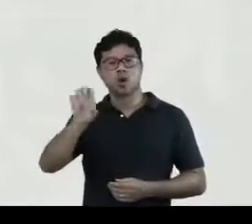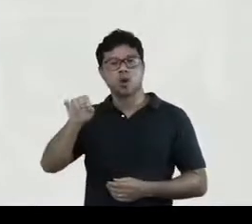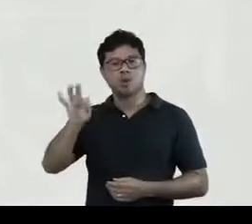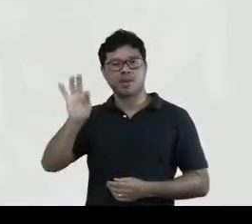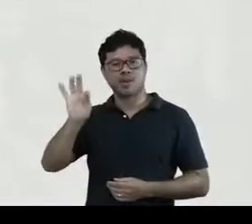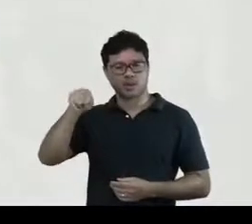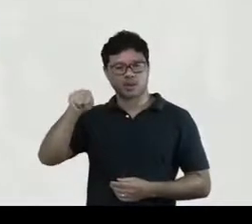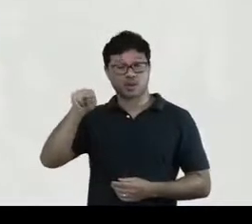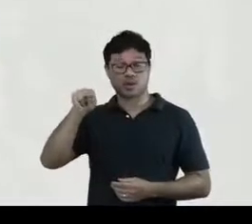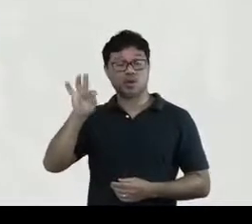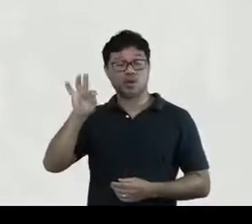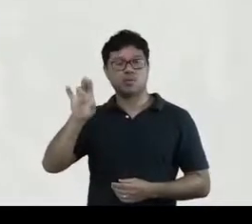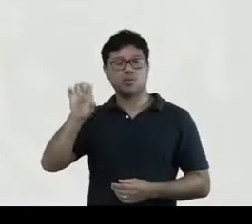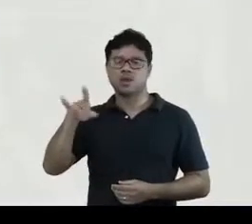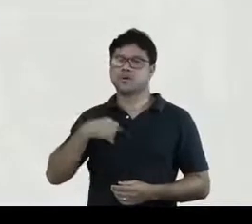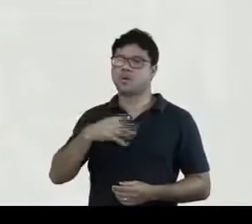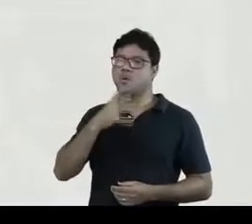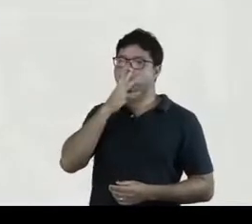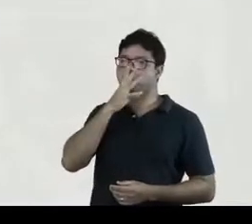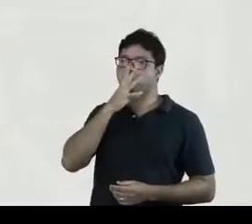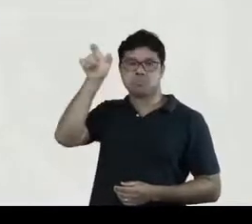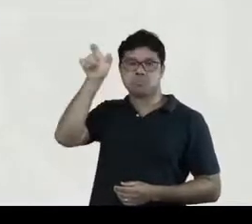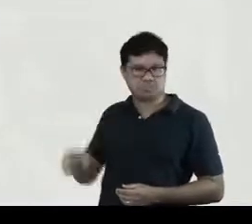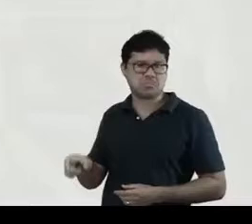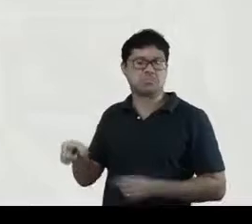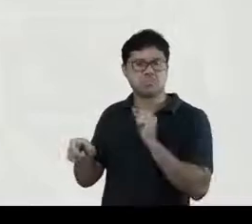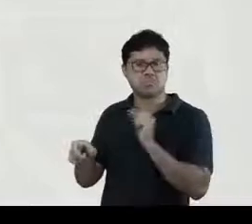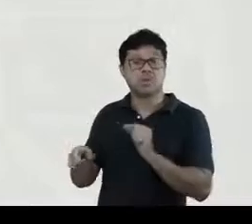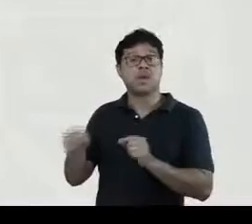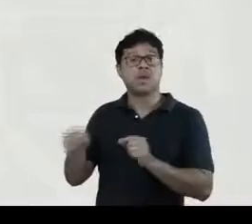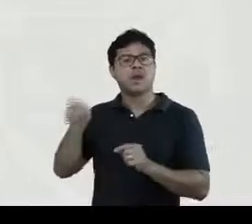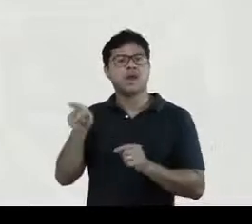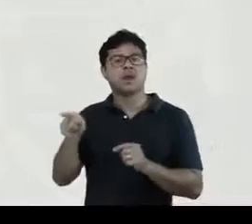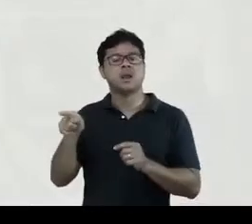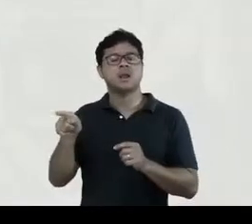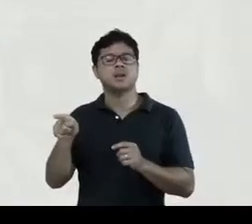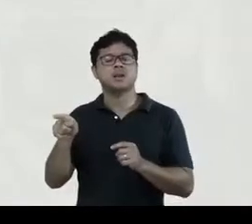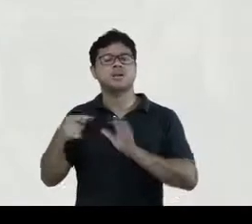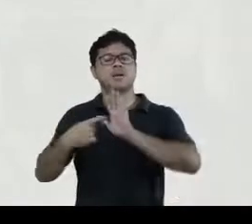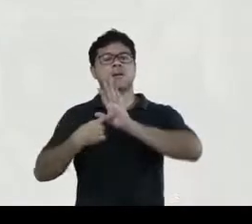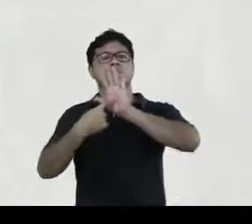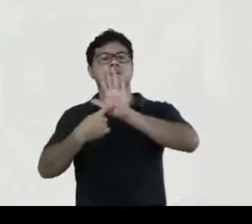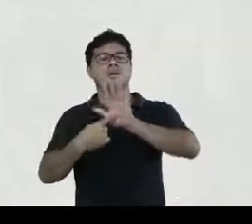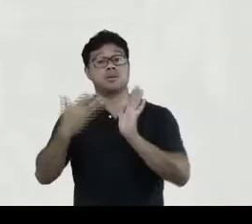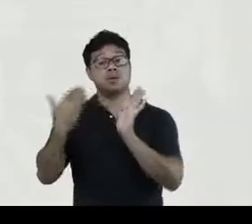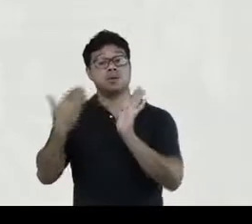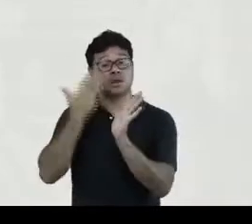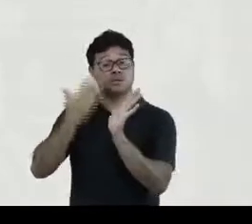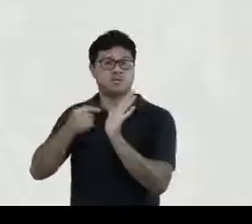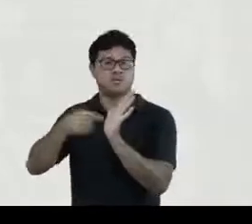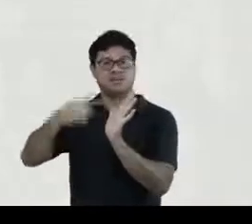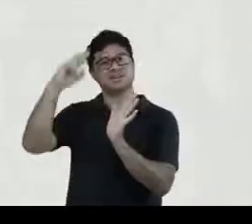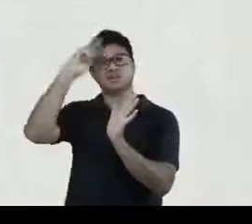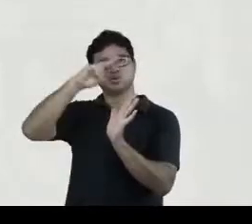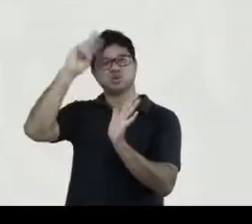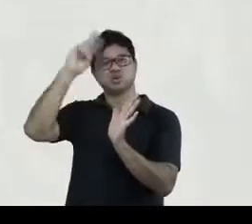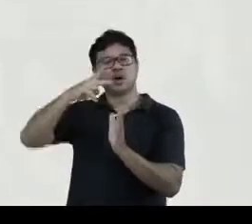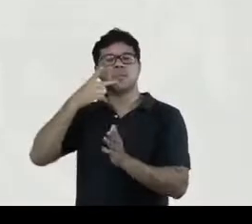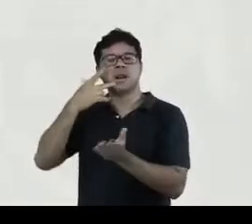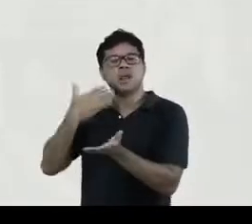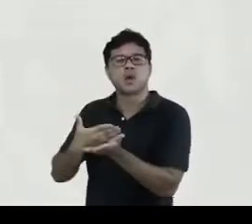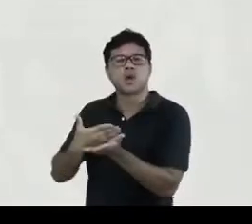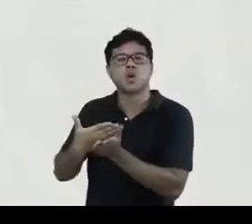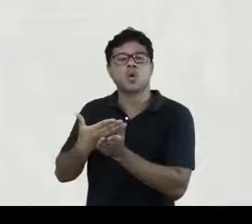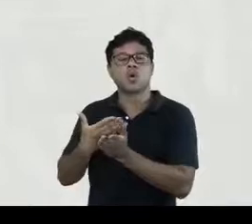D'Arton, que me encanta profundamente, ele vai demonstrar que a história do livro, ela nasce